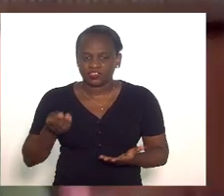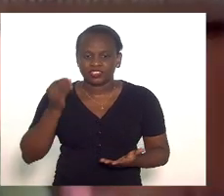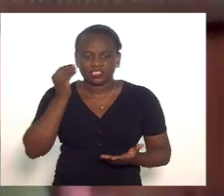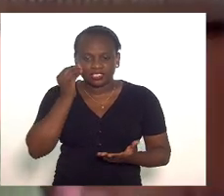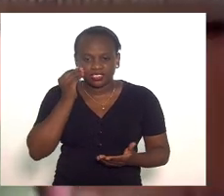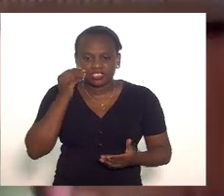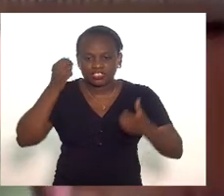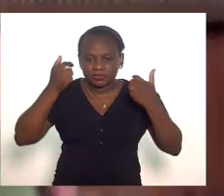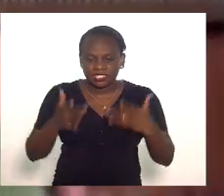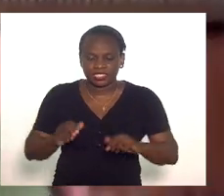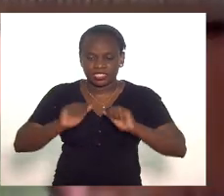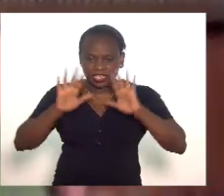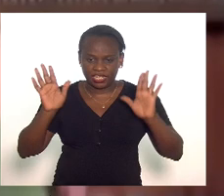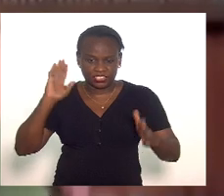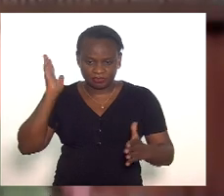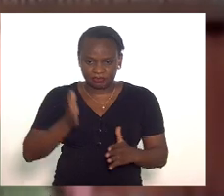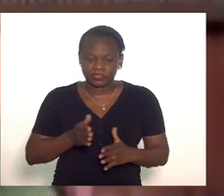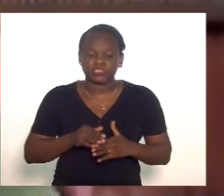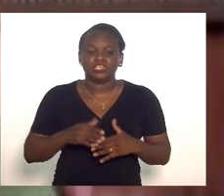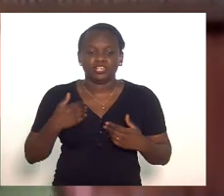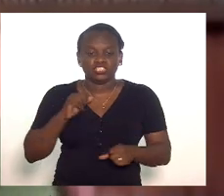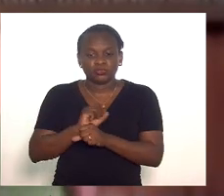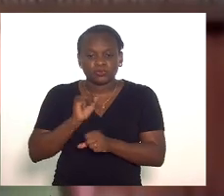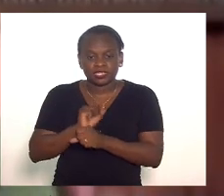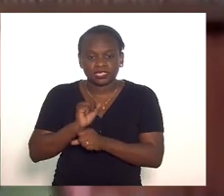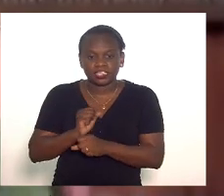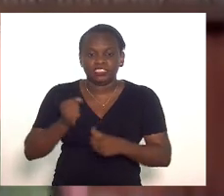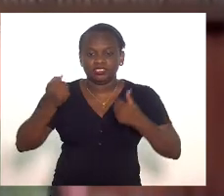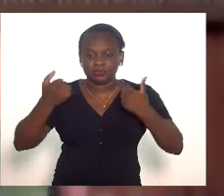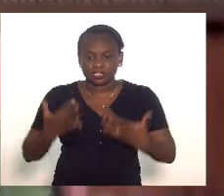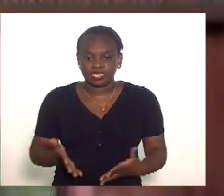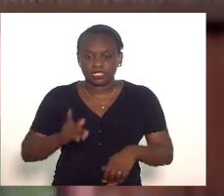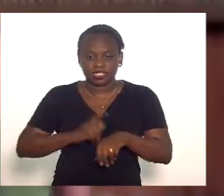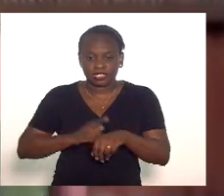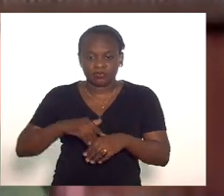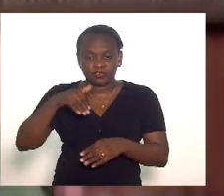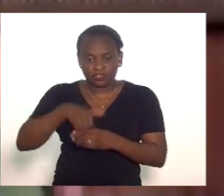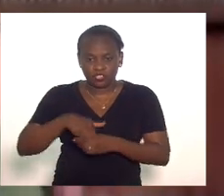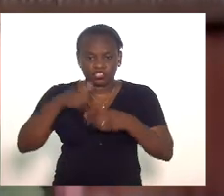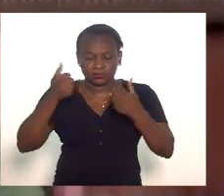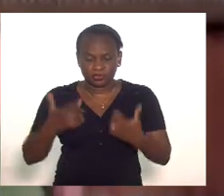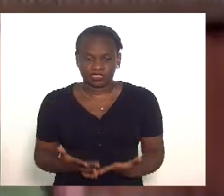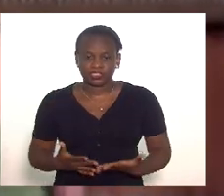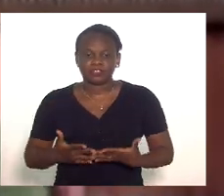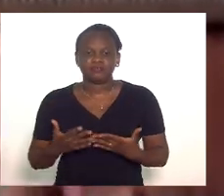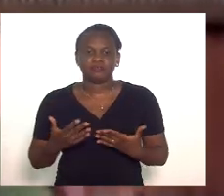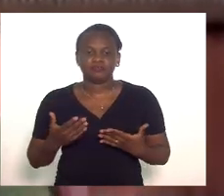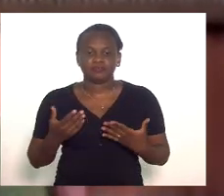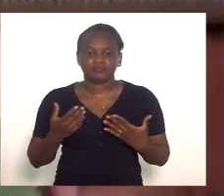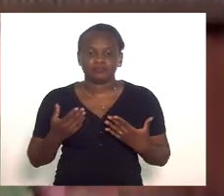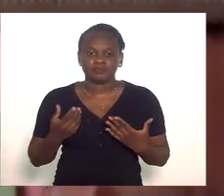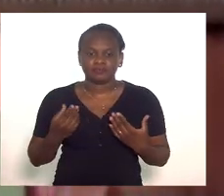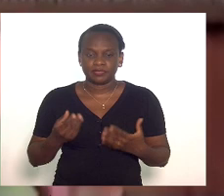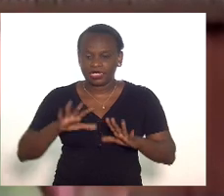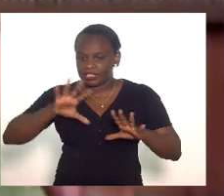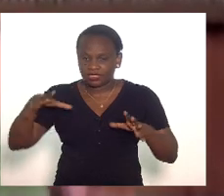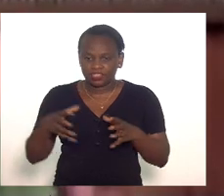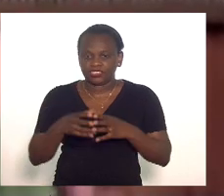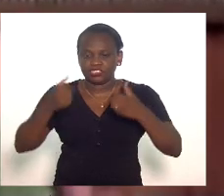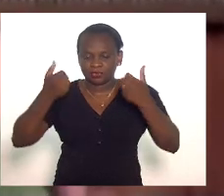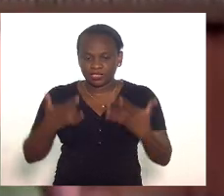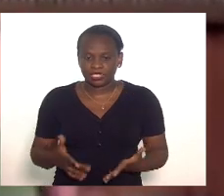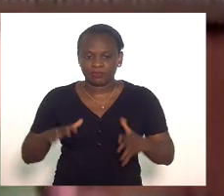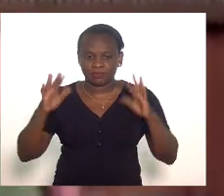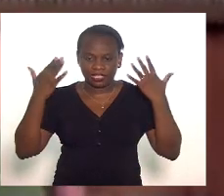bem objetiva mas eu esperei esse momento de declaração de voto para fazer um combo e